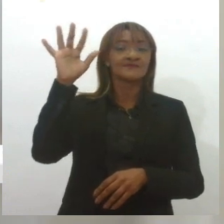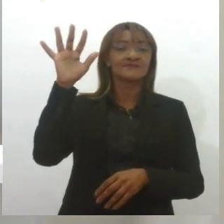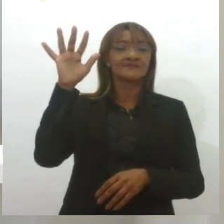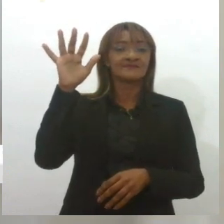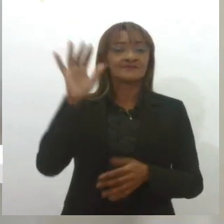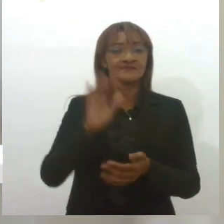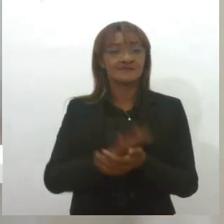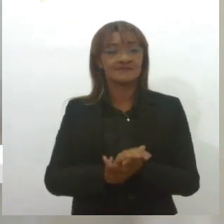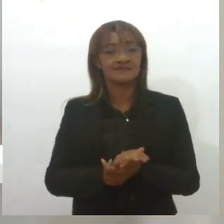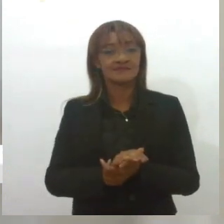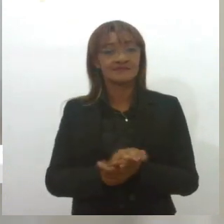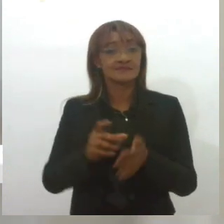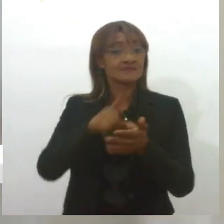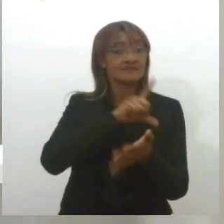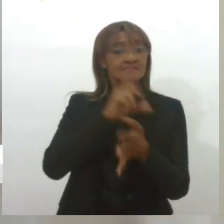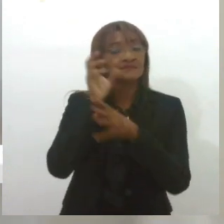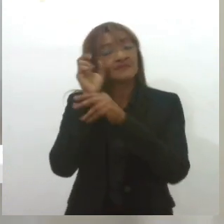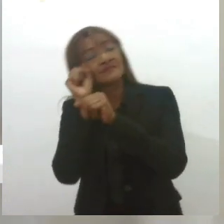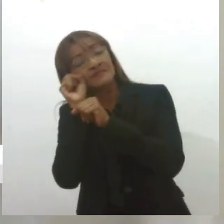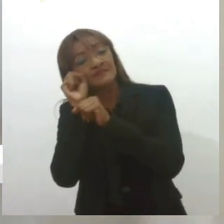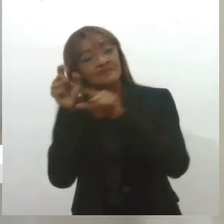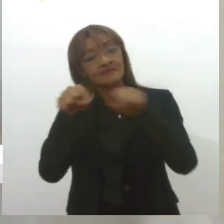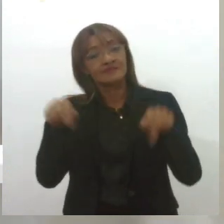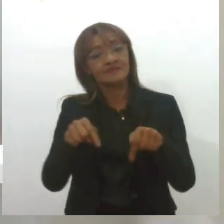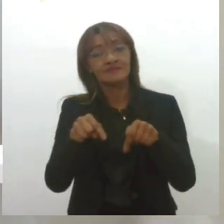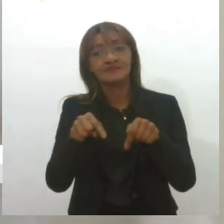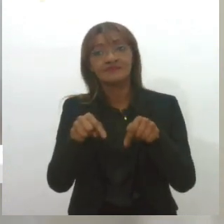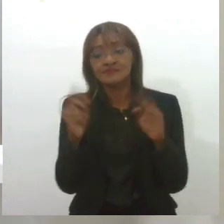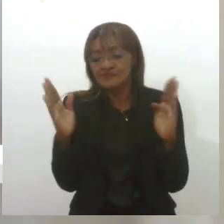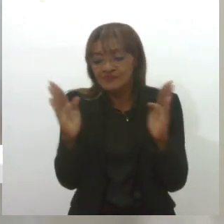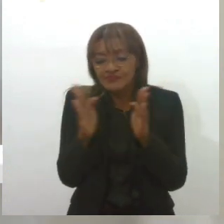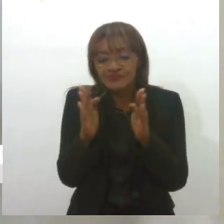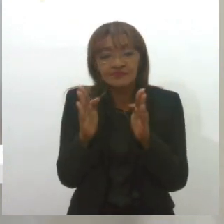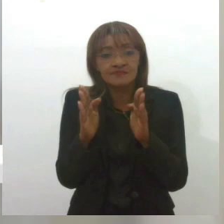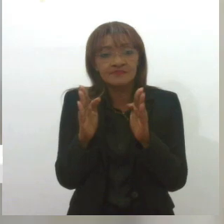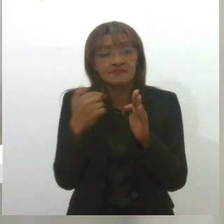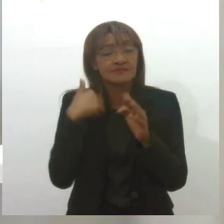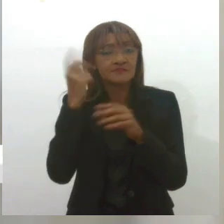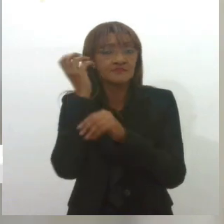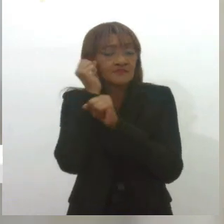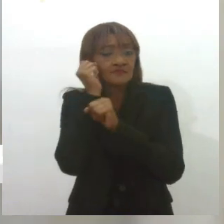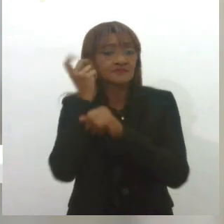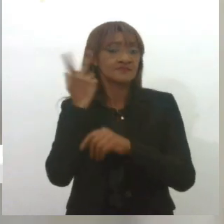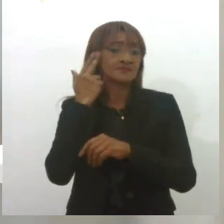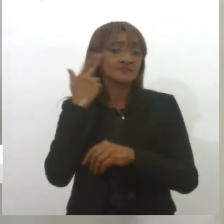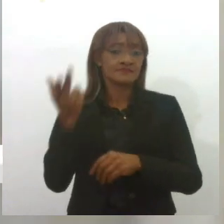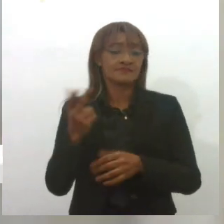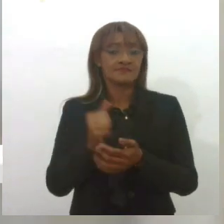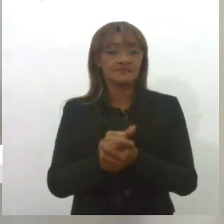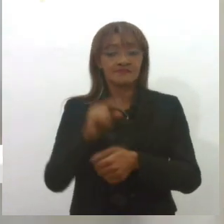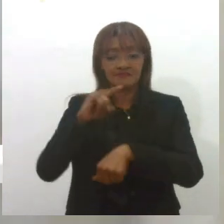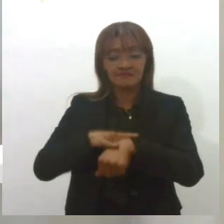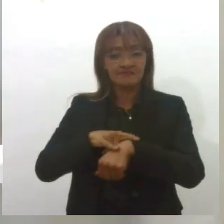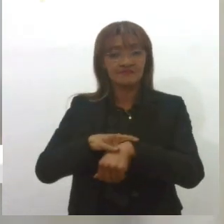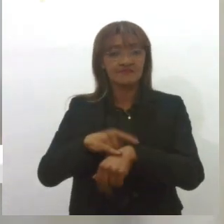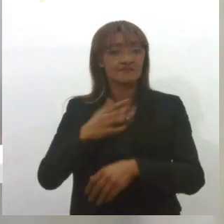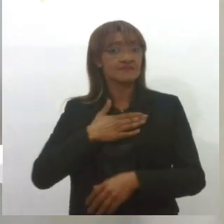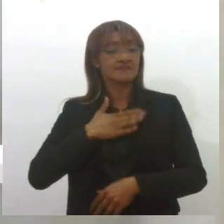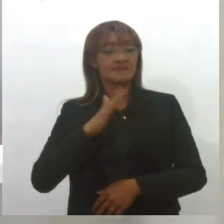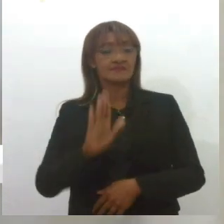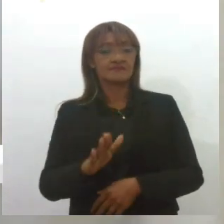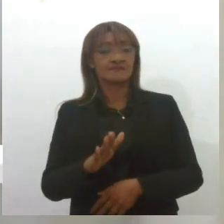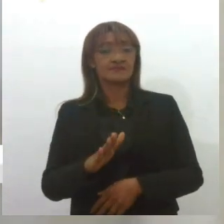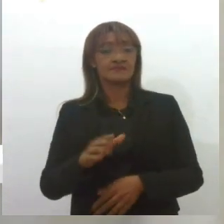E eu dormia no arquivo, e para mim, aquilo ali era normal. O meu banheiro era o banheiro do comandante da unidade. Então, eu entrei como